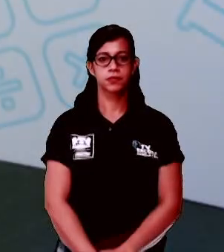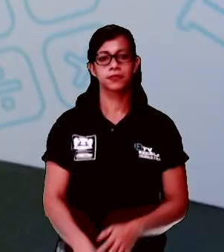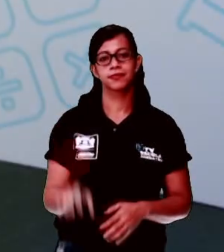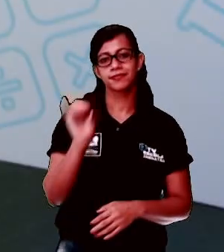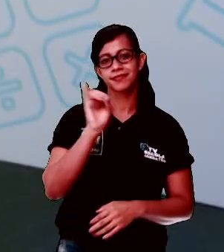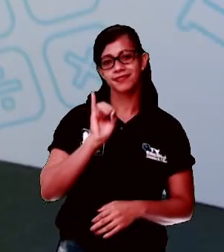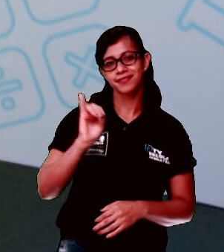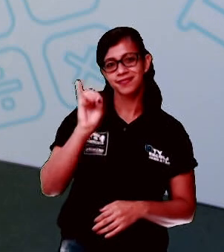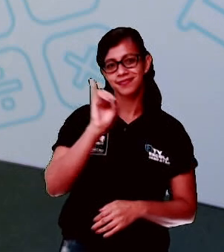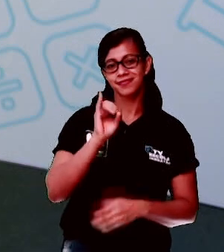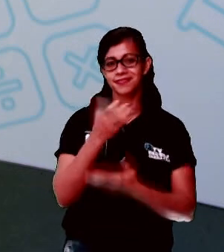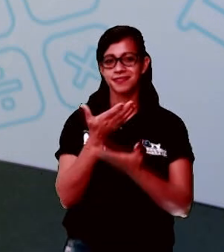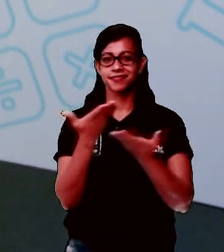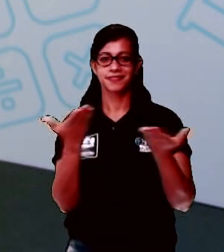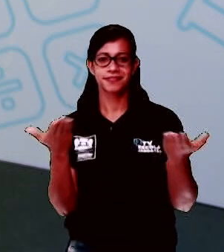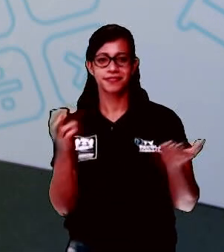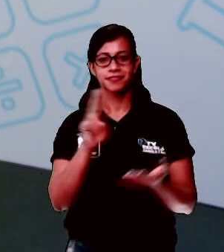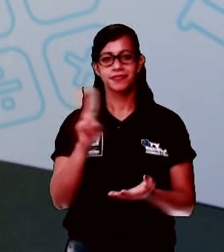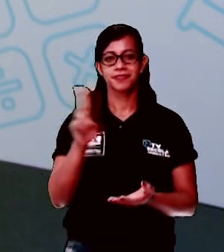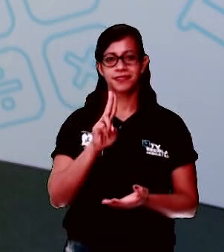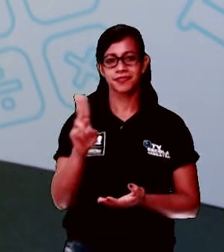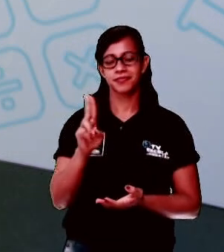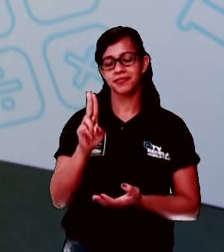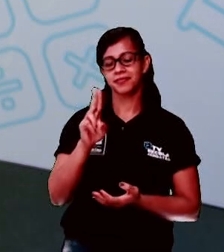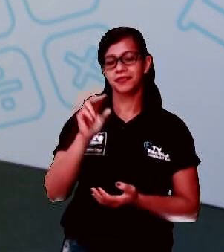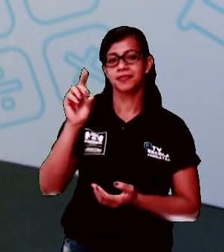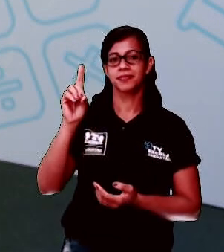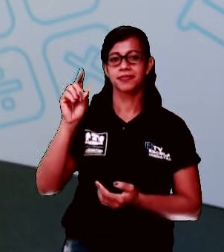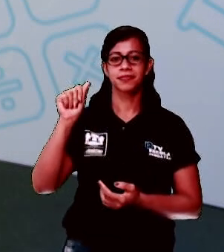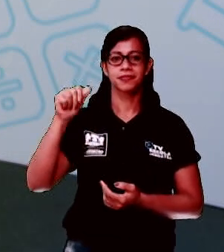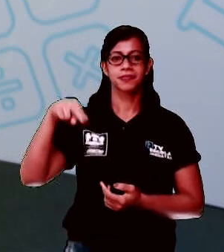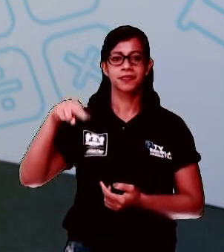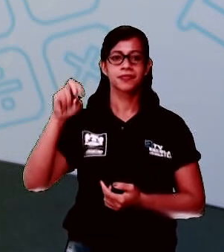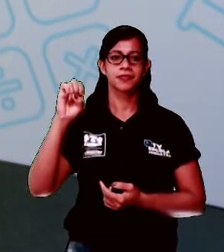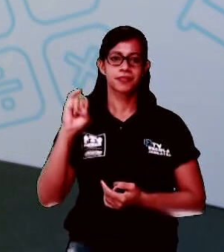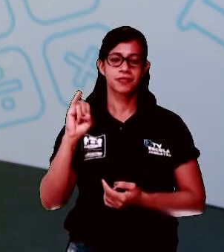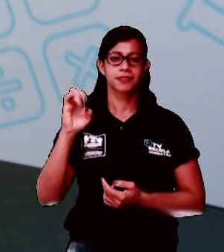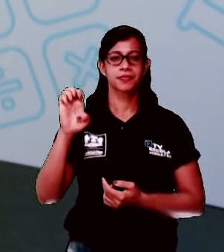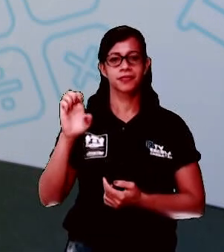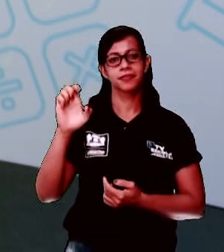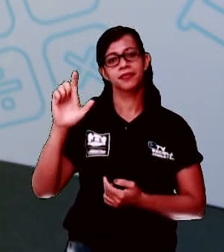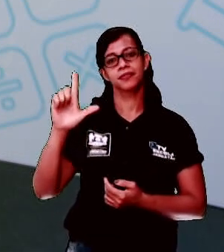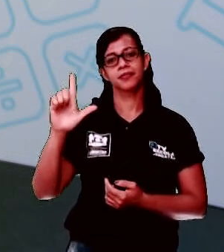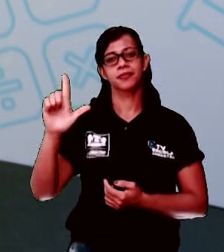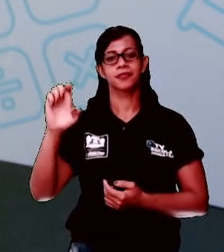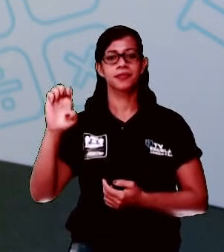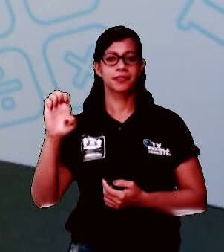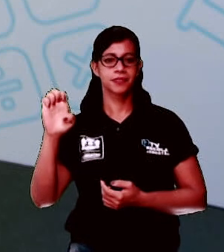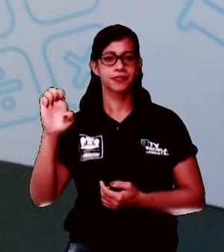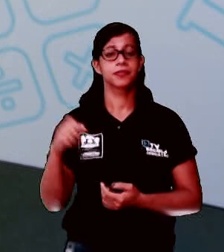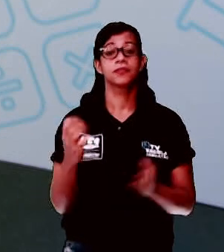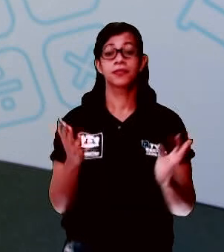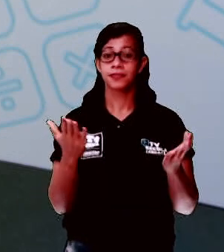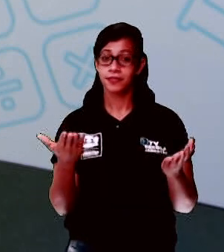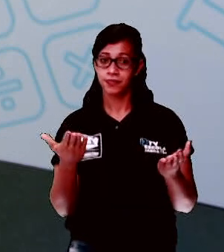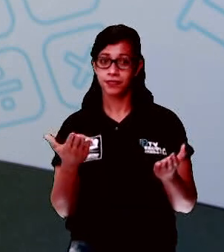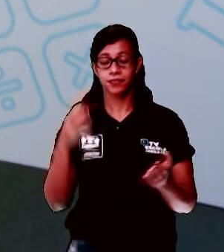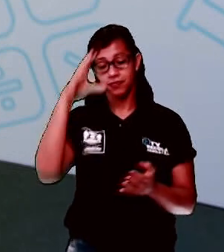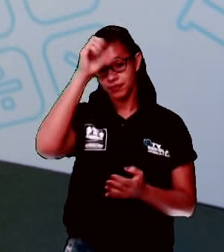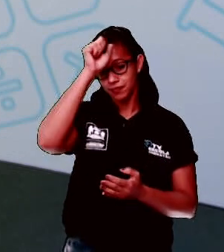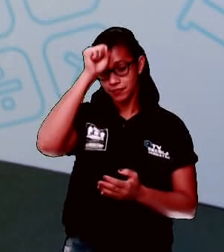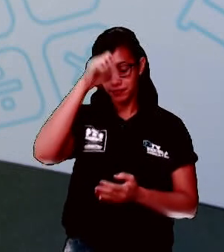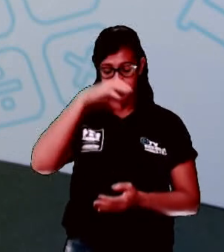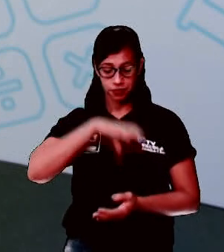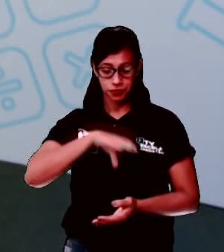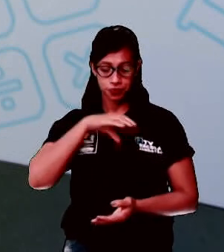Oi alunos, o meu nome é Daniela de Freitas e hoje nós teremos uma aula de língua portuguesa para o módulo 1